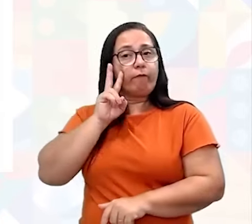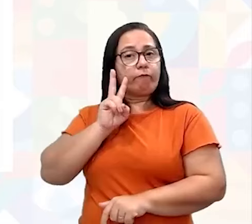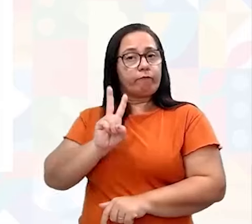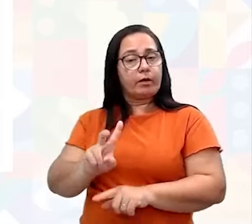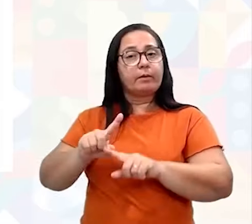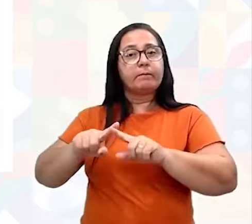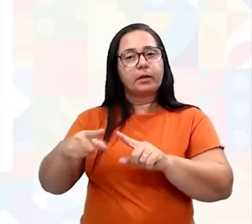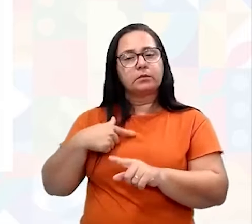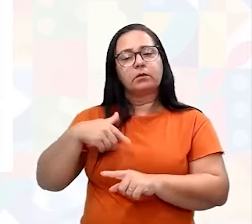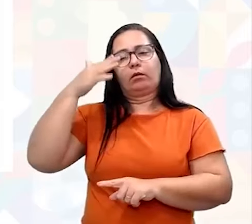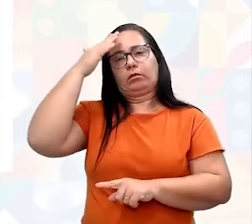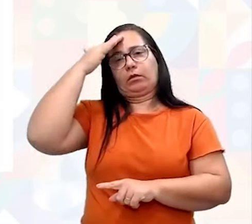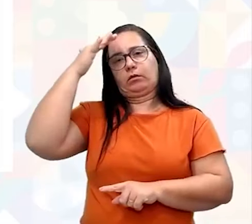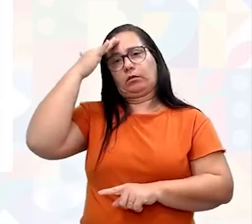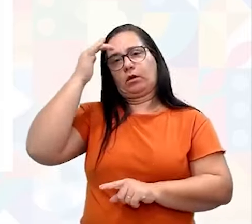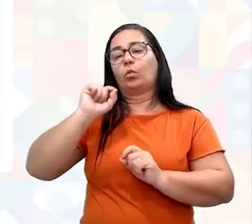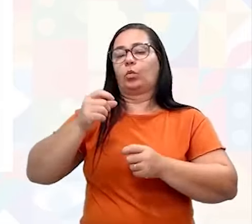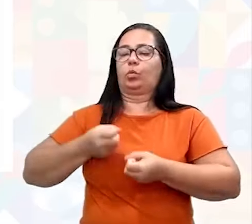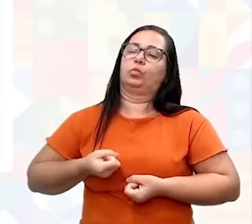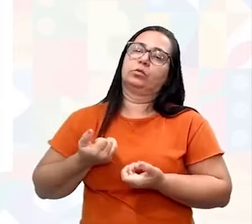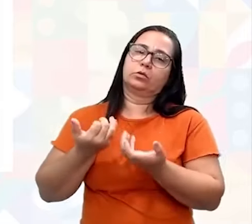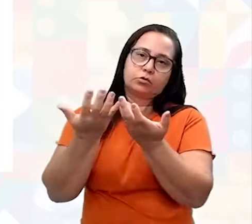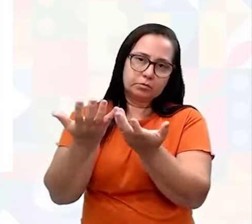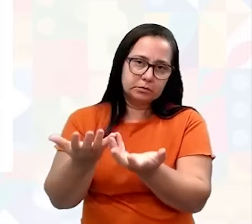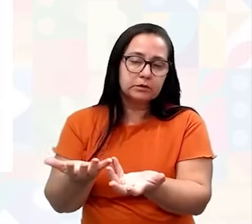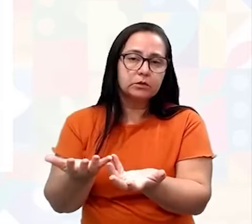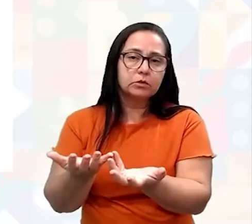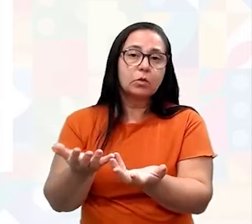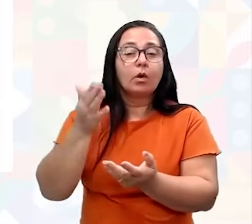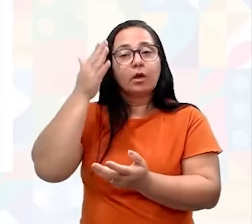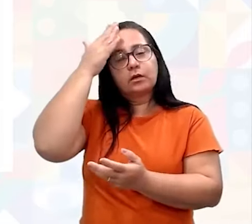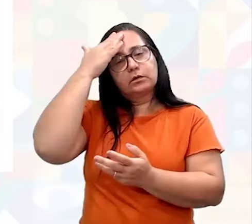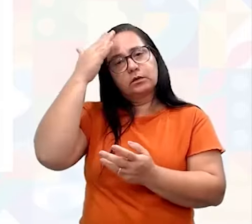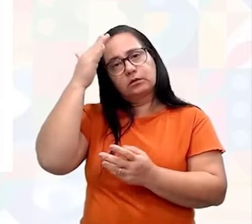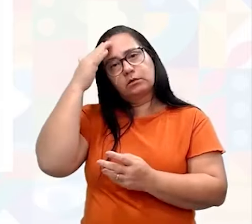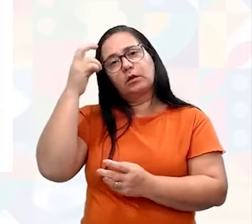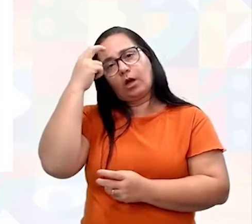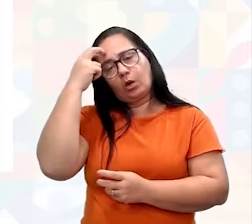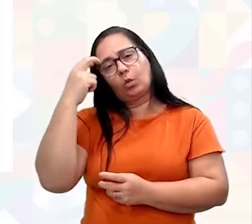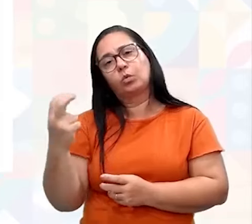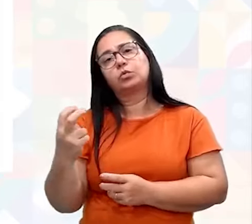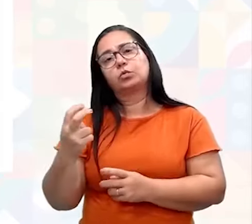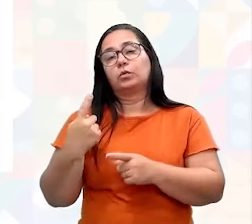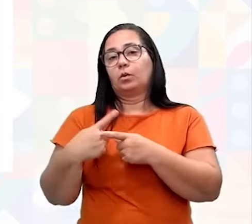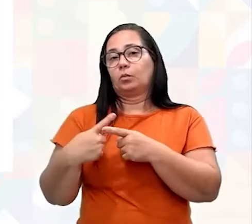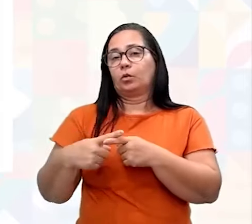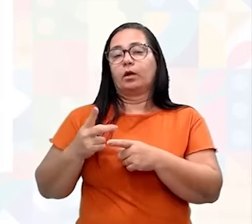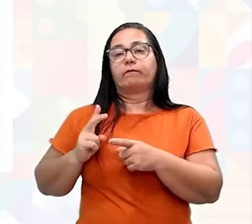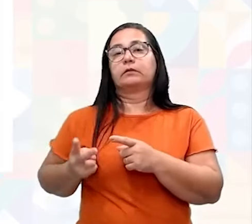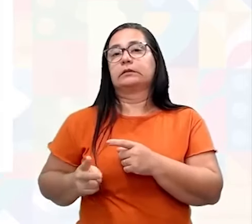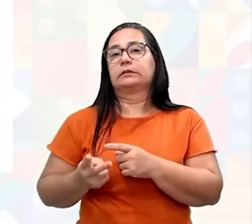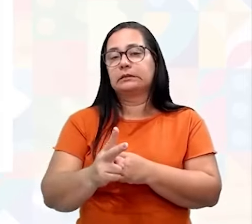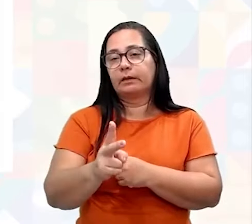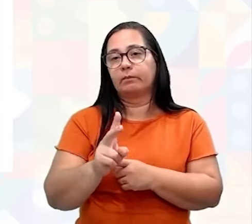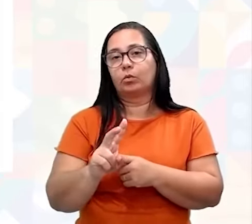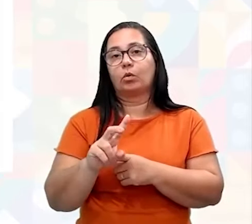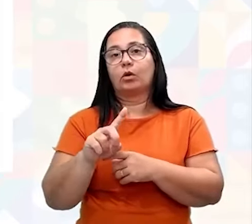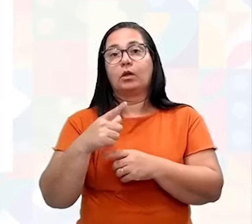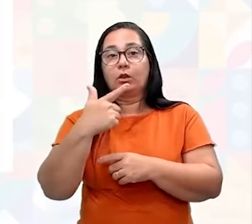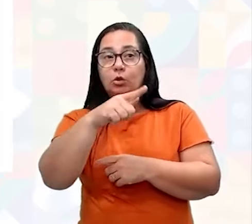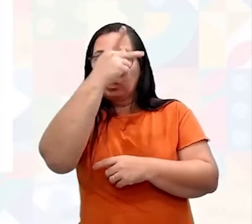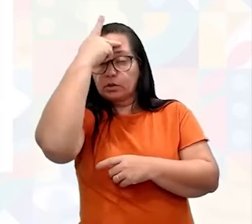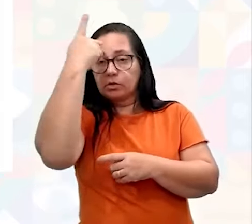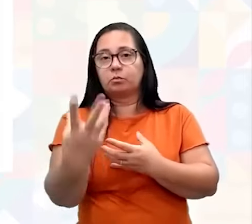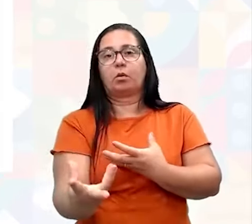mas eu tenho que ter a ciência do que eu estou transmitindo para o outro. E compreender essa questão cultural que vem sempre de fora dos